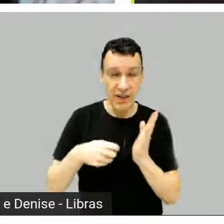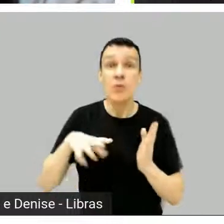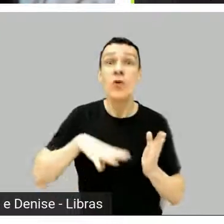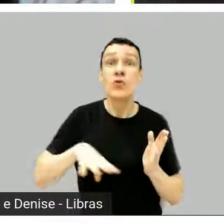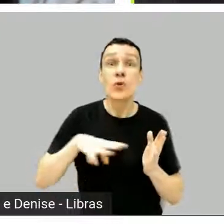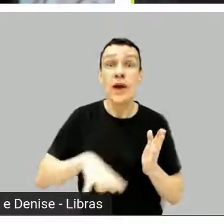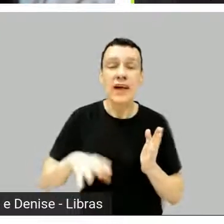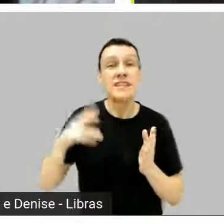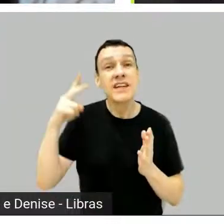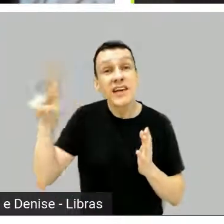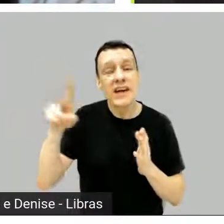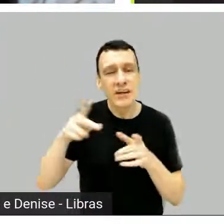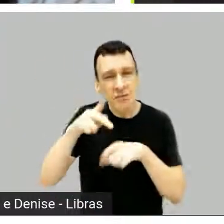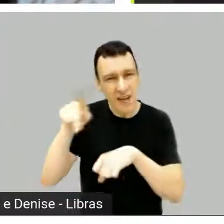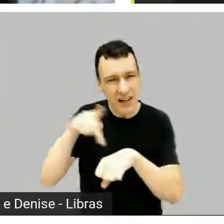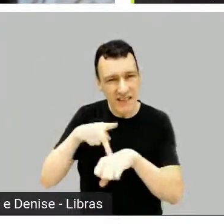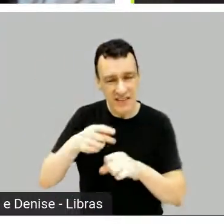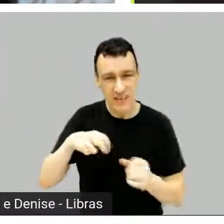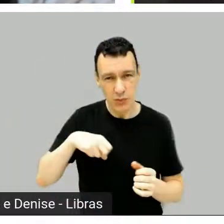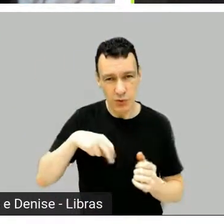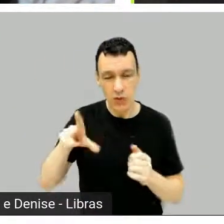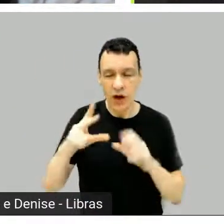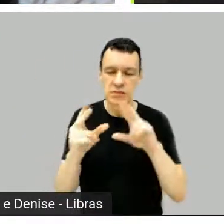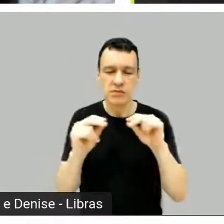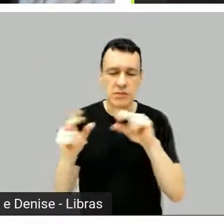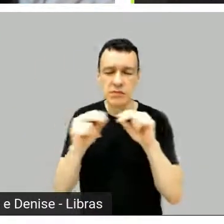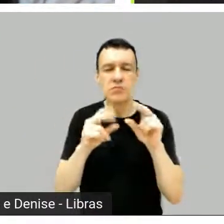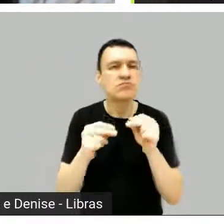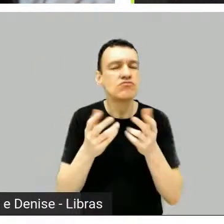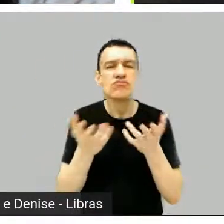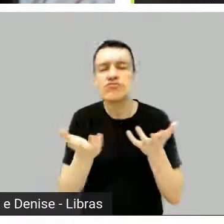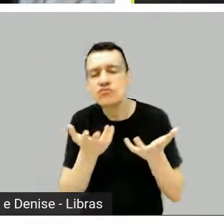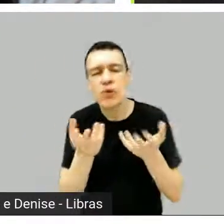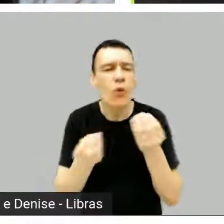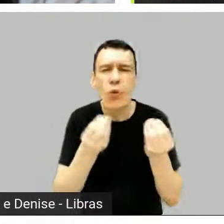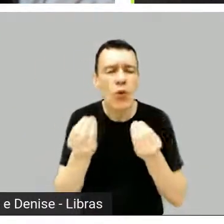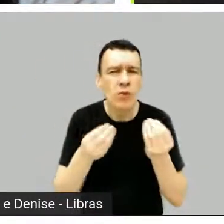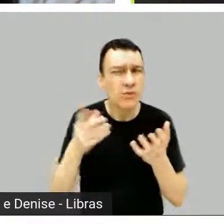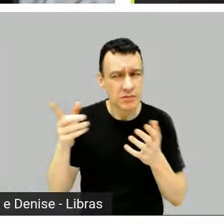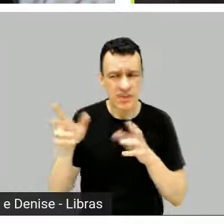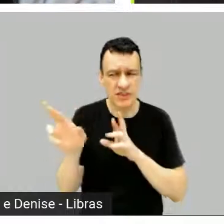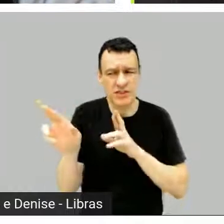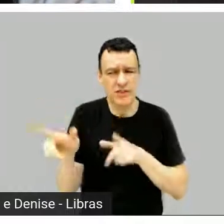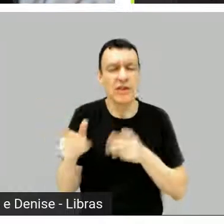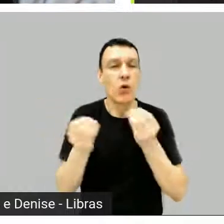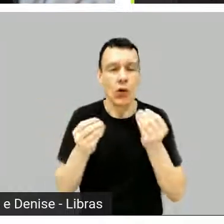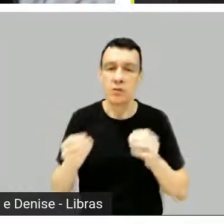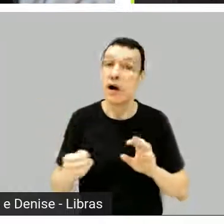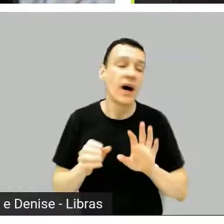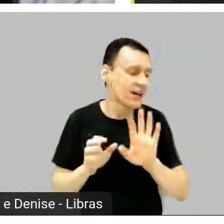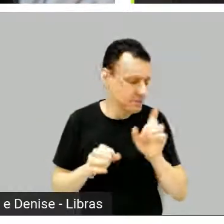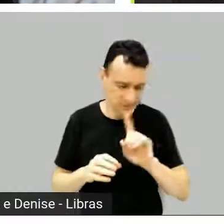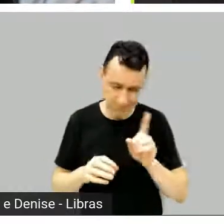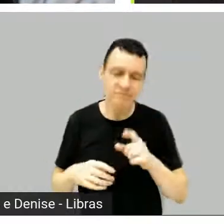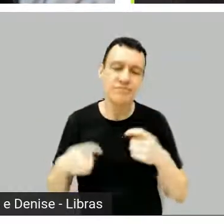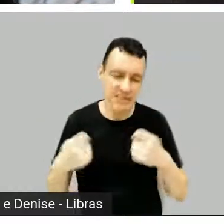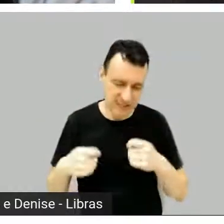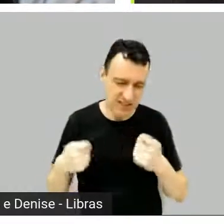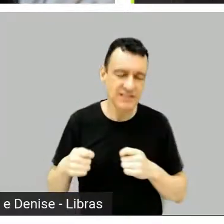combinei, fiz do meu jeito, aí a vai ter que chamar alguém para